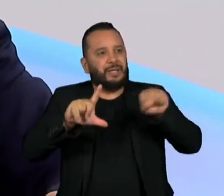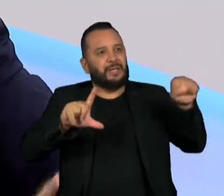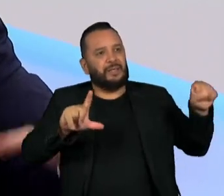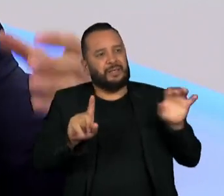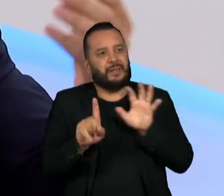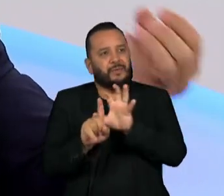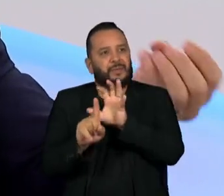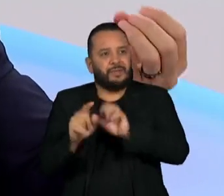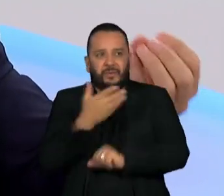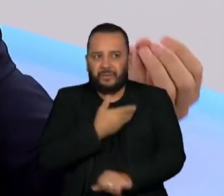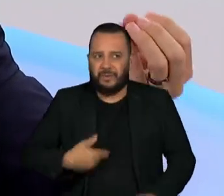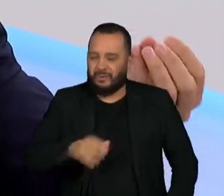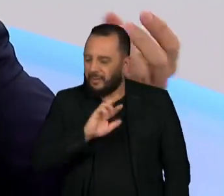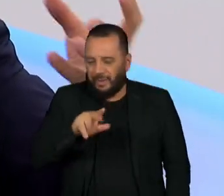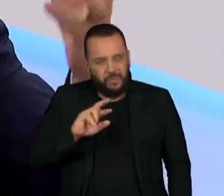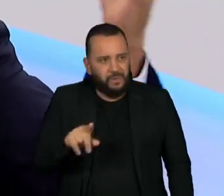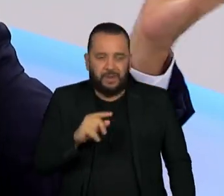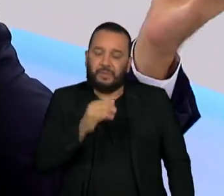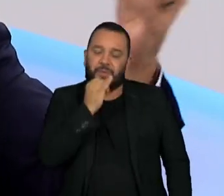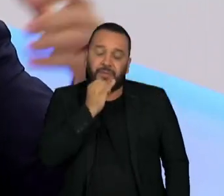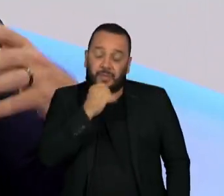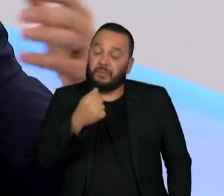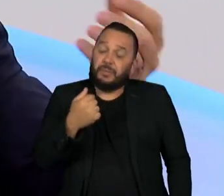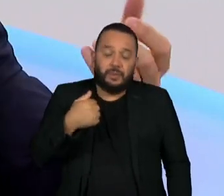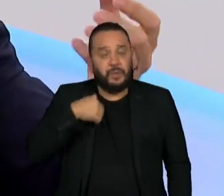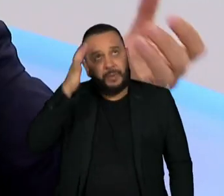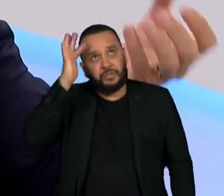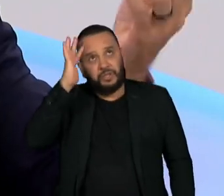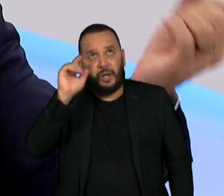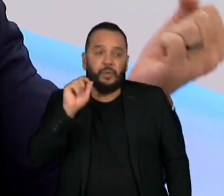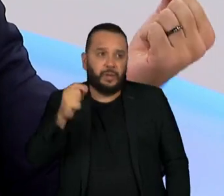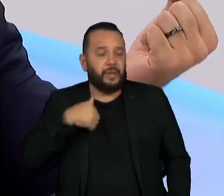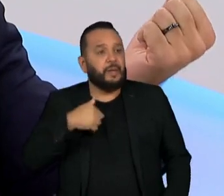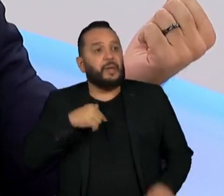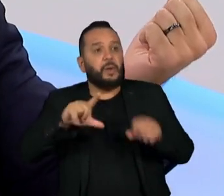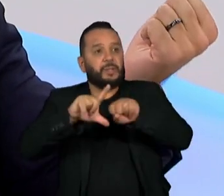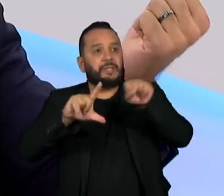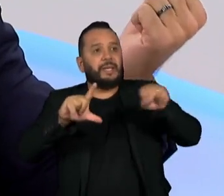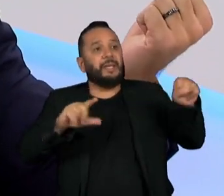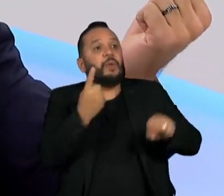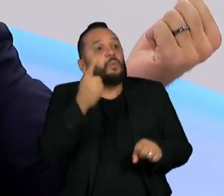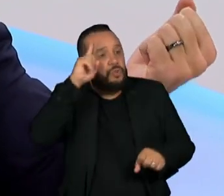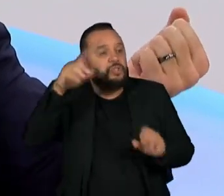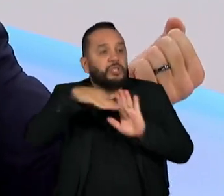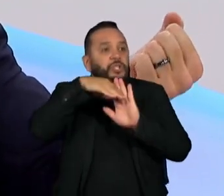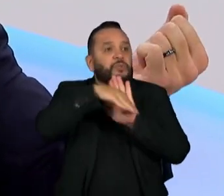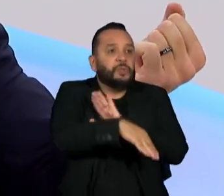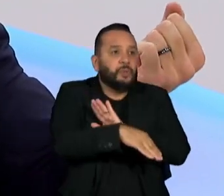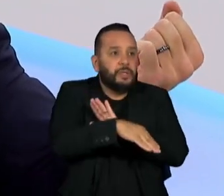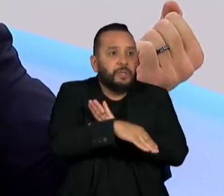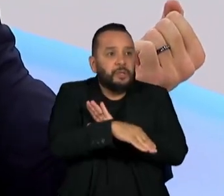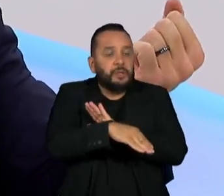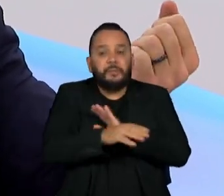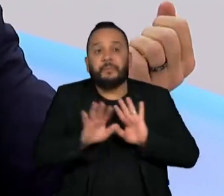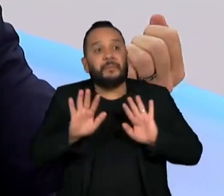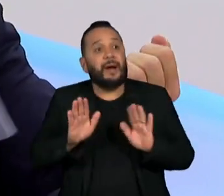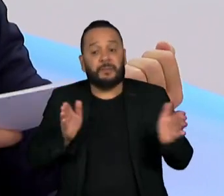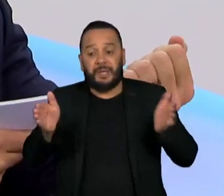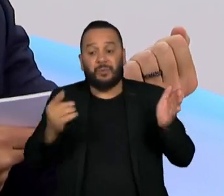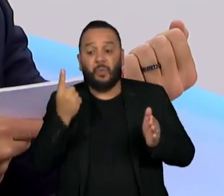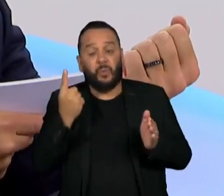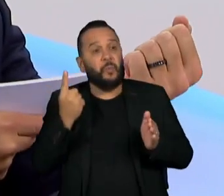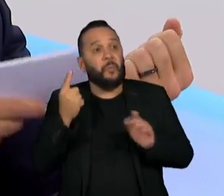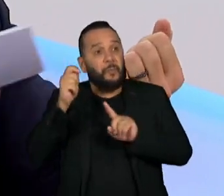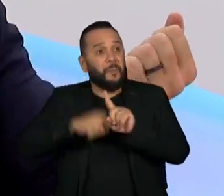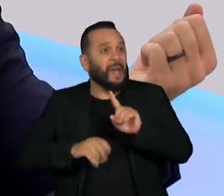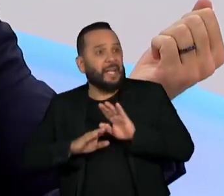custo do governo. De novo, se eu abaixar a Selic, vamos imaginar um exemplo extremo. Eu baixei a Selic de um dia e a Selic de um mês subiu. O governo